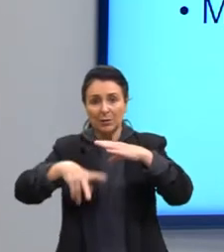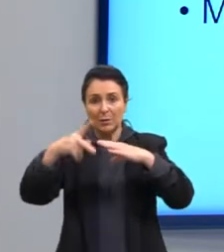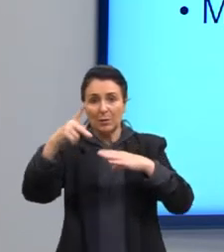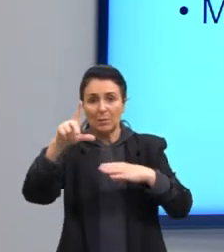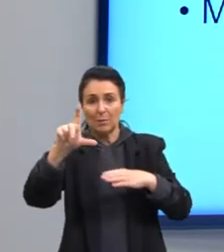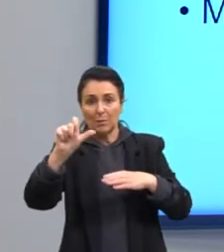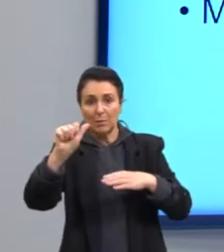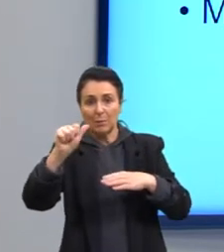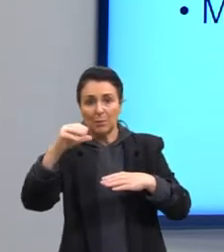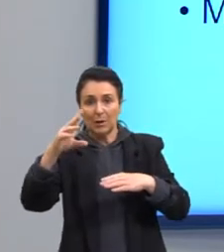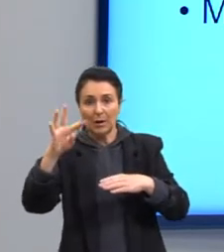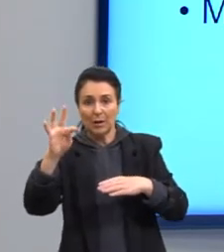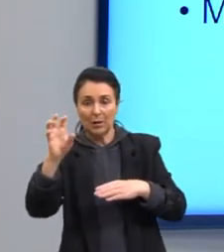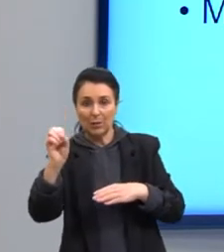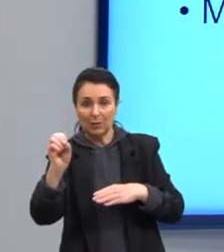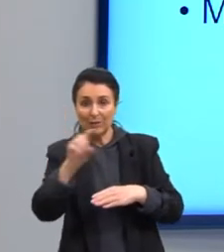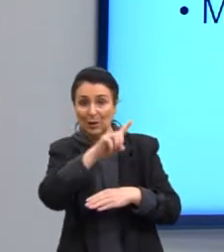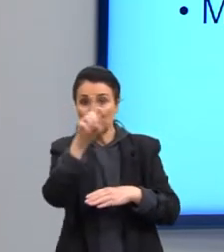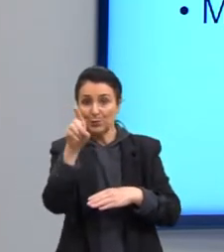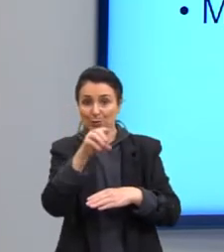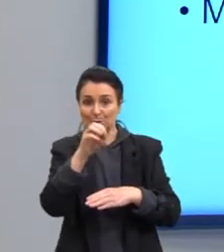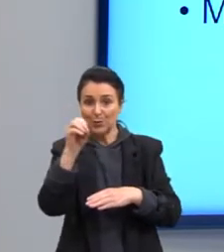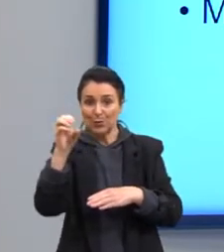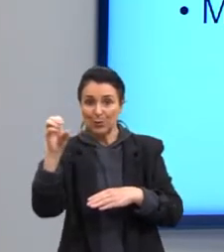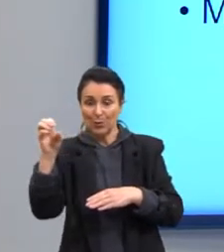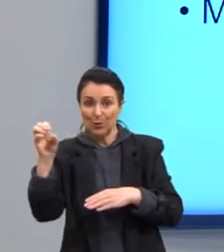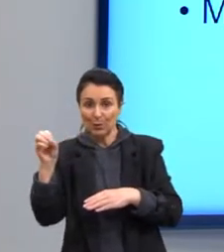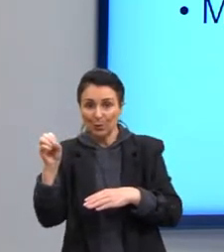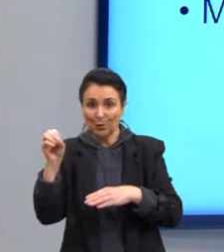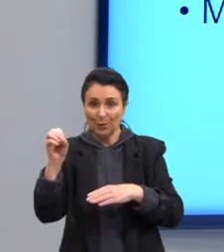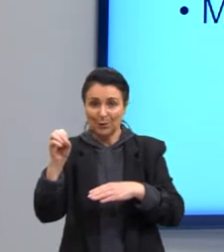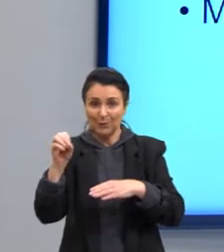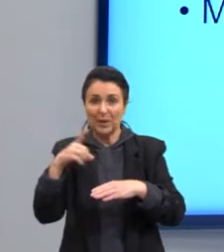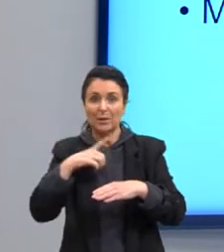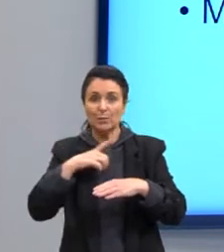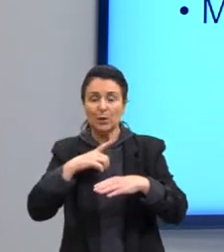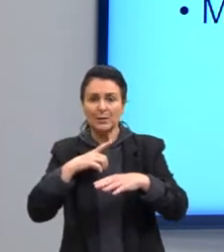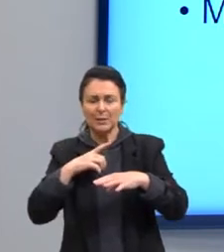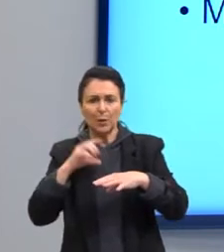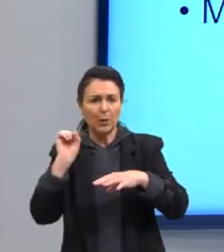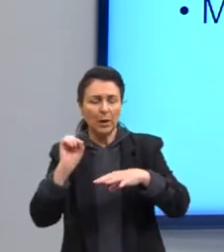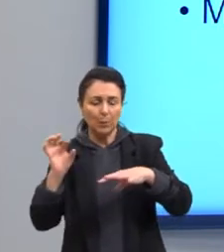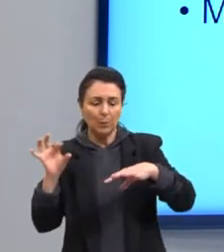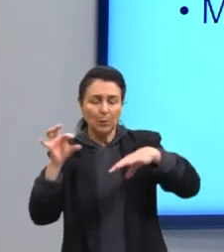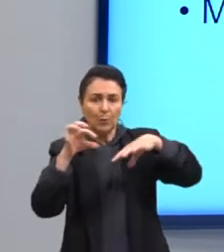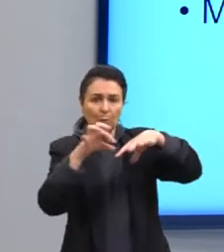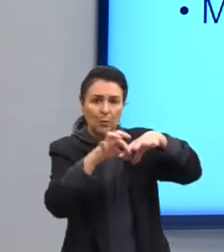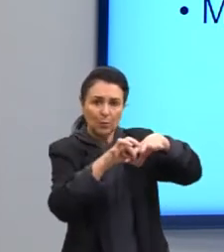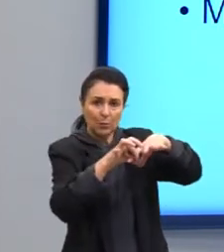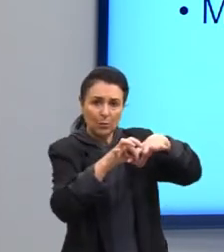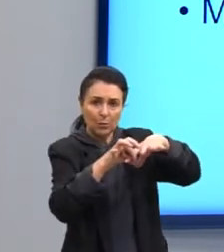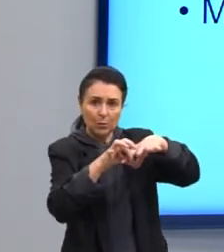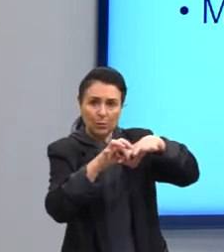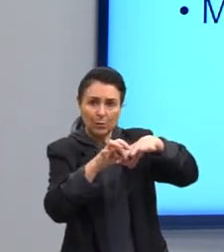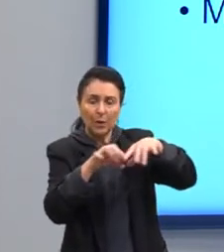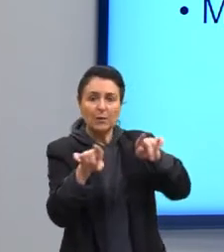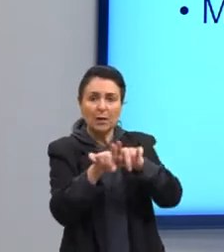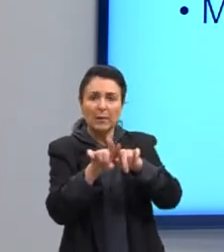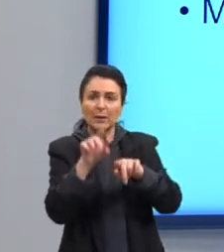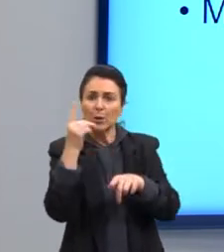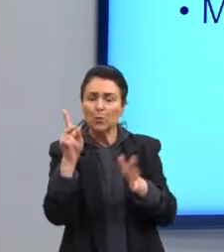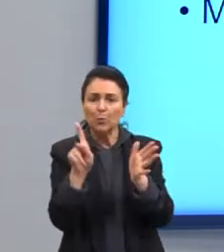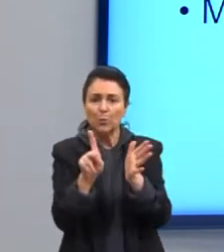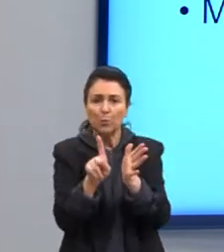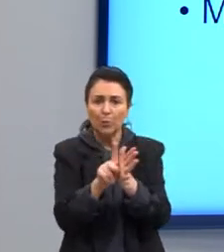zooplâncton. Eles podem ser mutualísticos, como no caso o trinconinfa, que ele